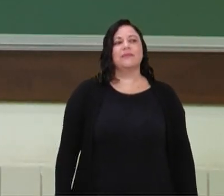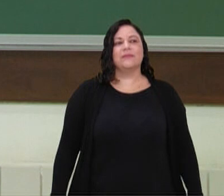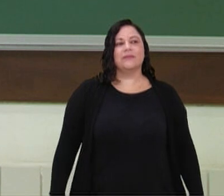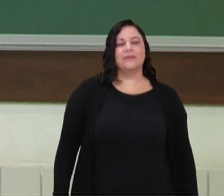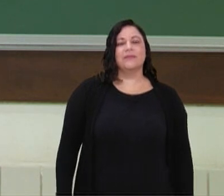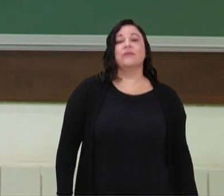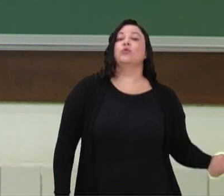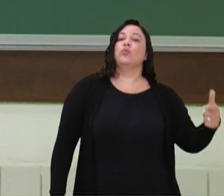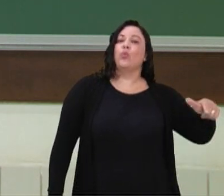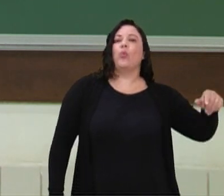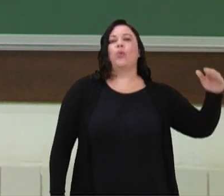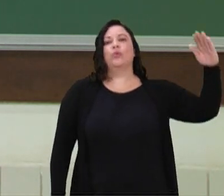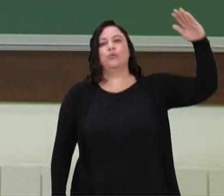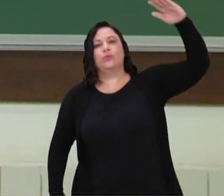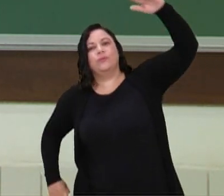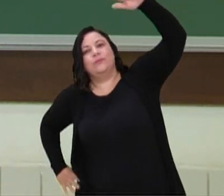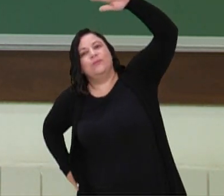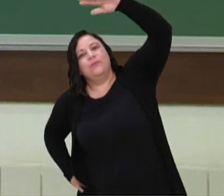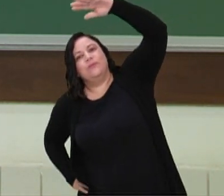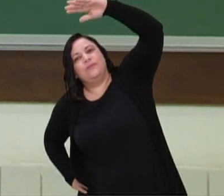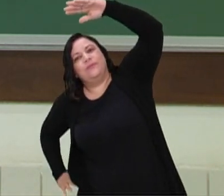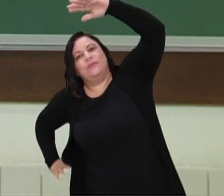vamos lá para o outro lado.